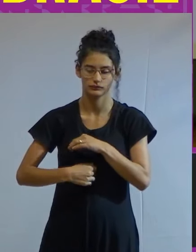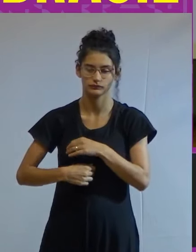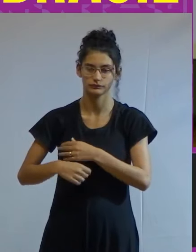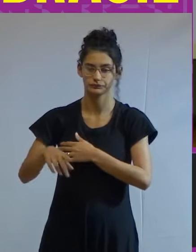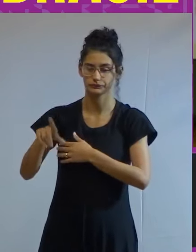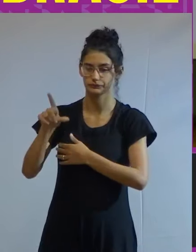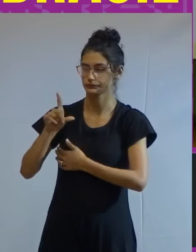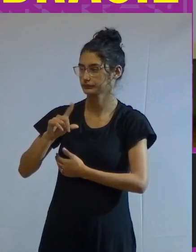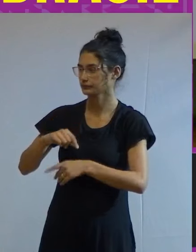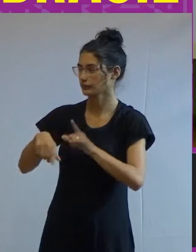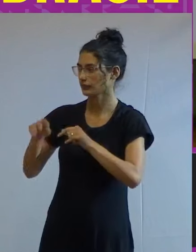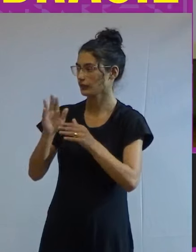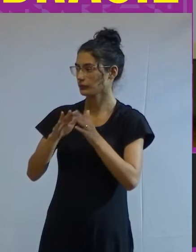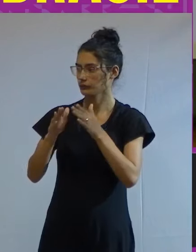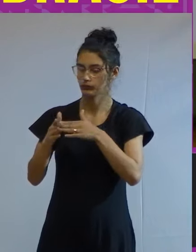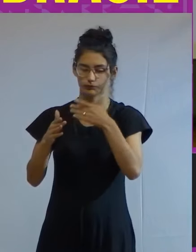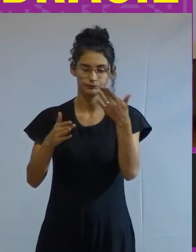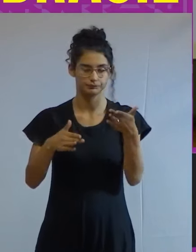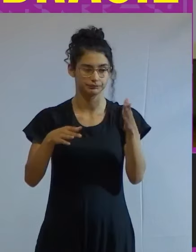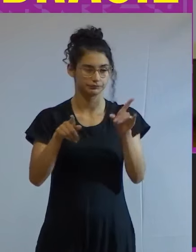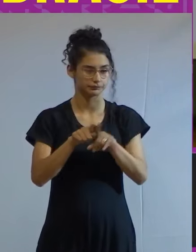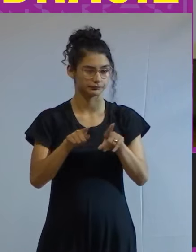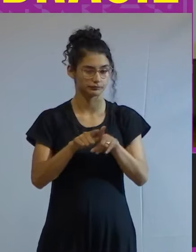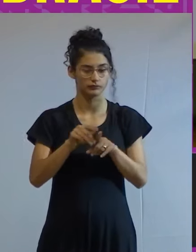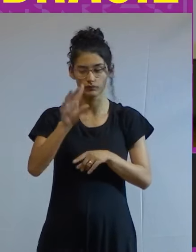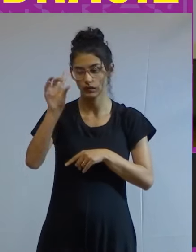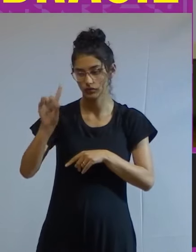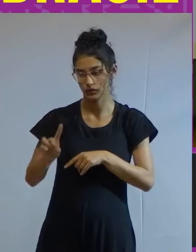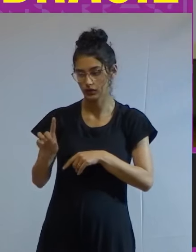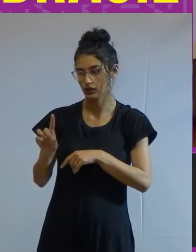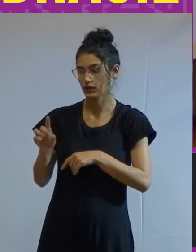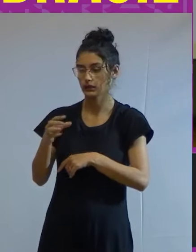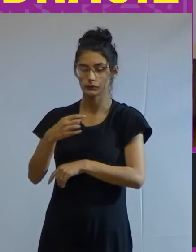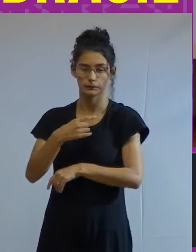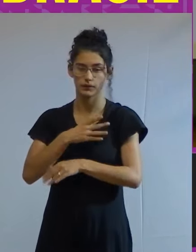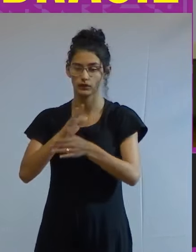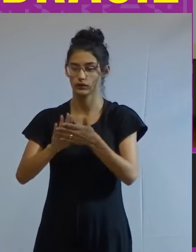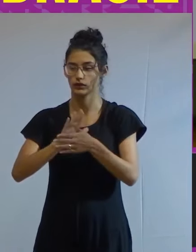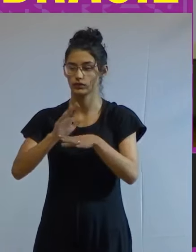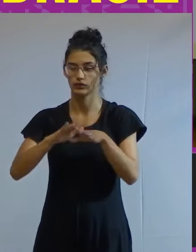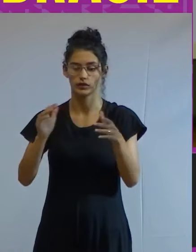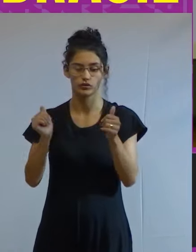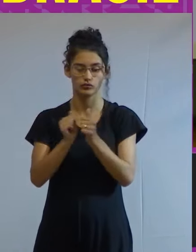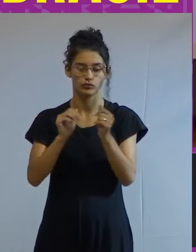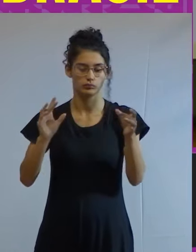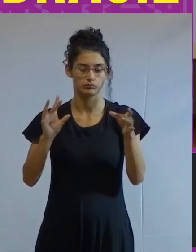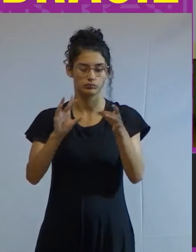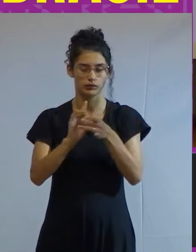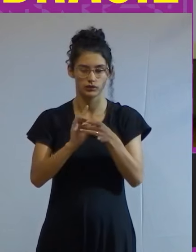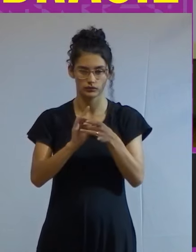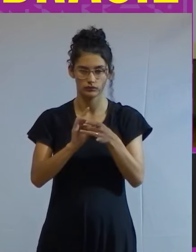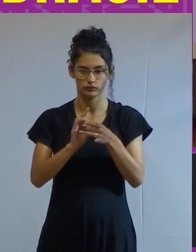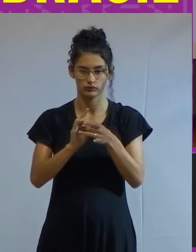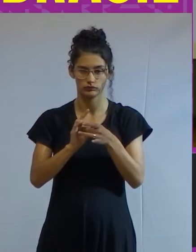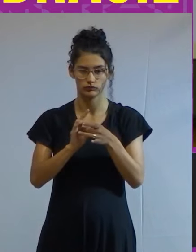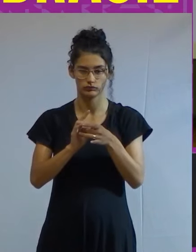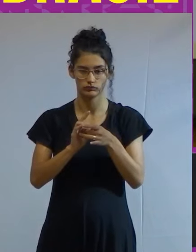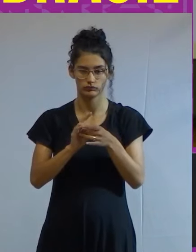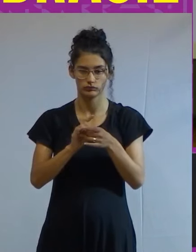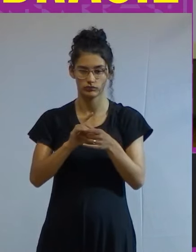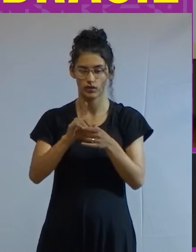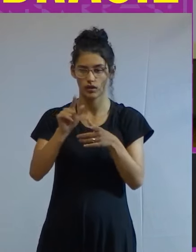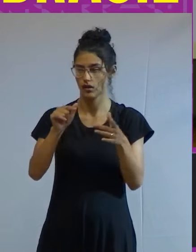política e de outro lado uma direita sem medo de fazer aliança com a extrema direita o